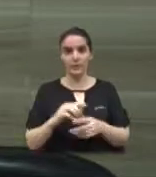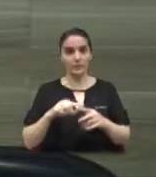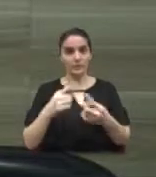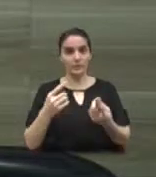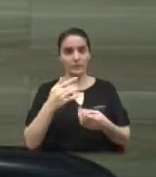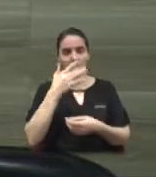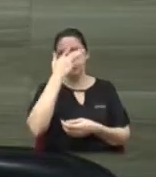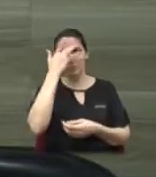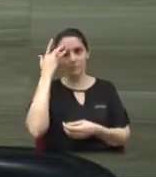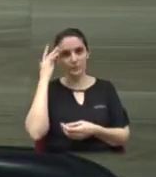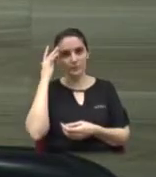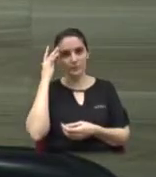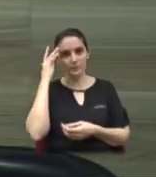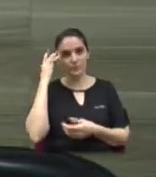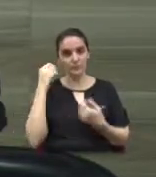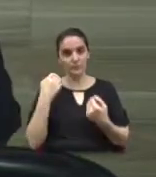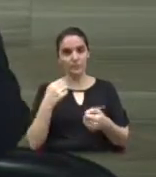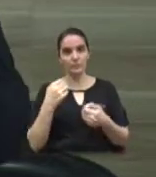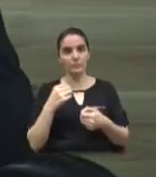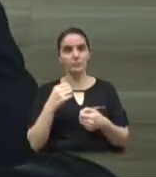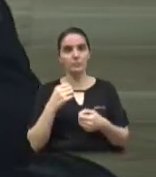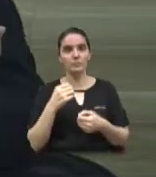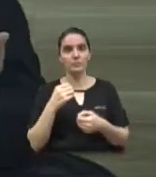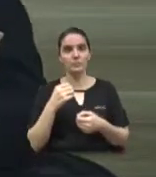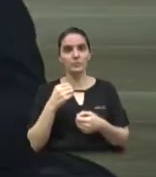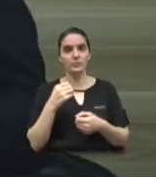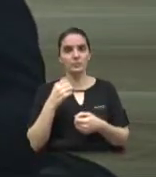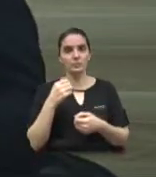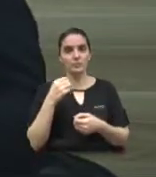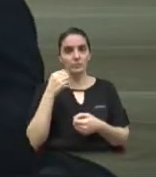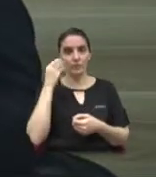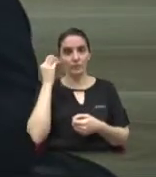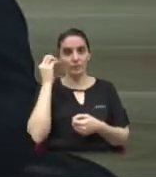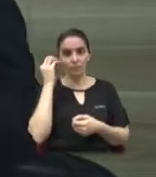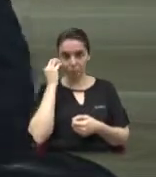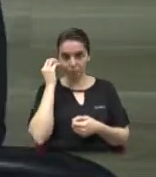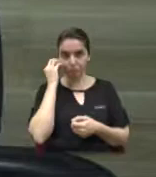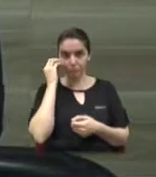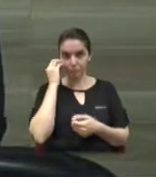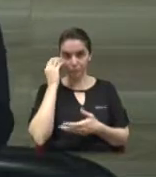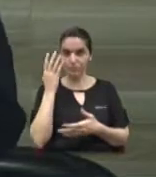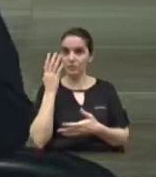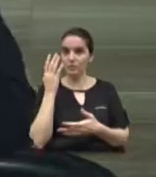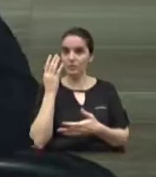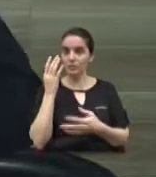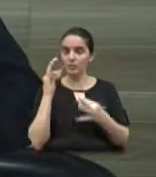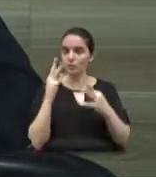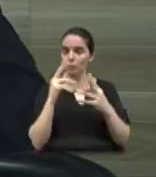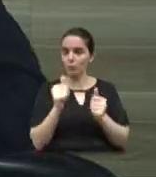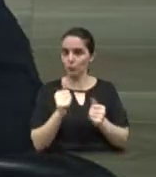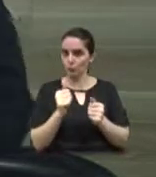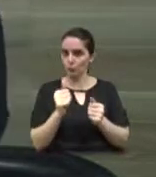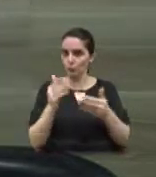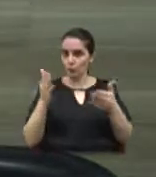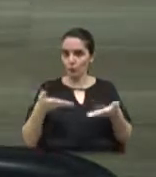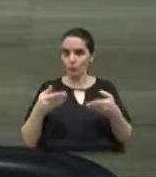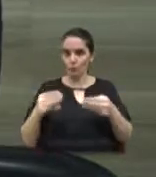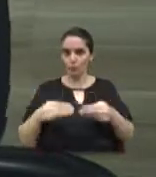tem que ter, criar oportunidade. Uma vez que atender os critérios, que o Ministério da Saúde hoje